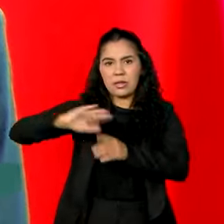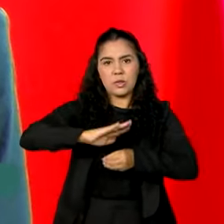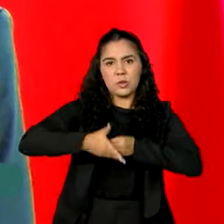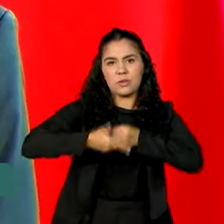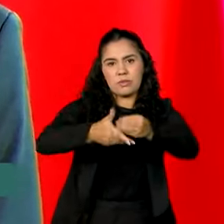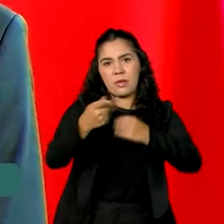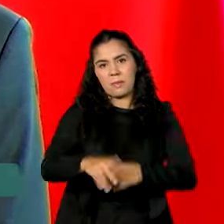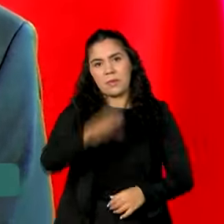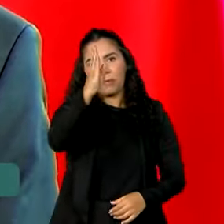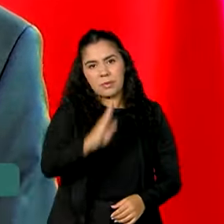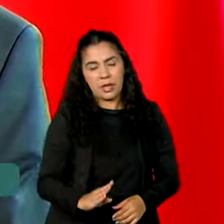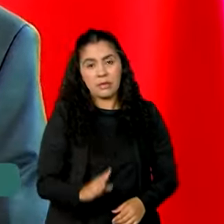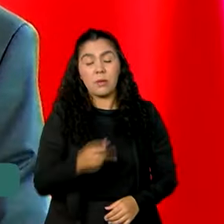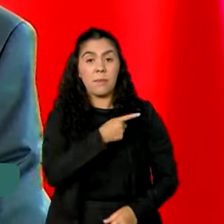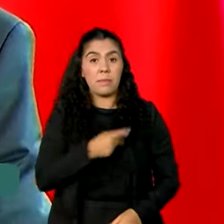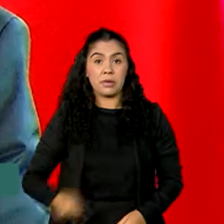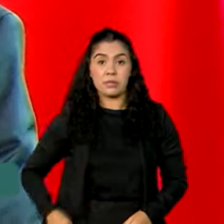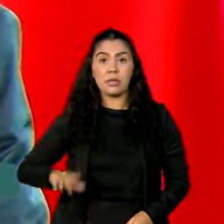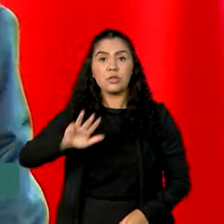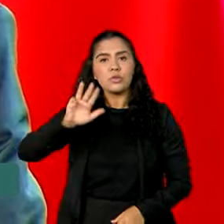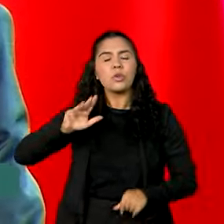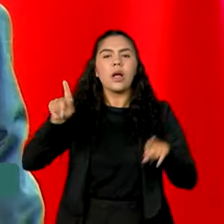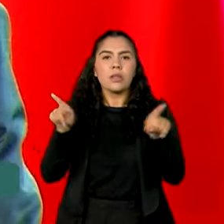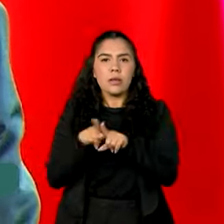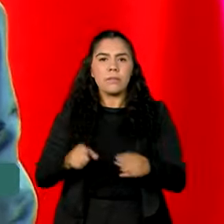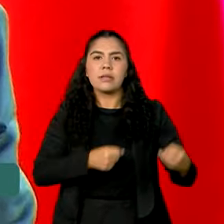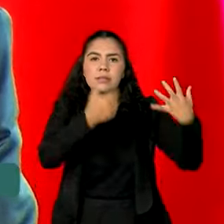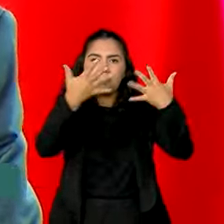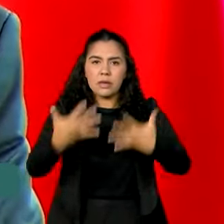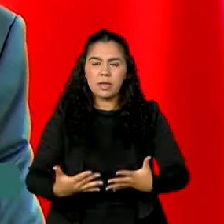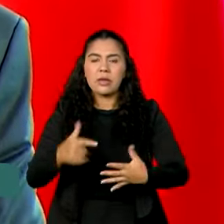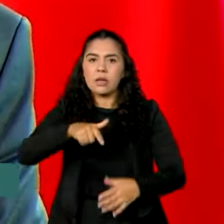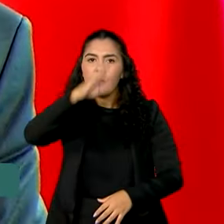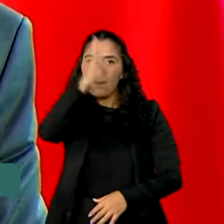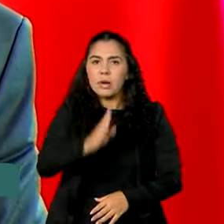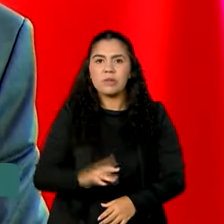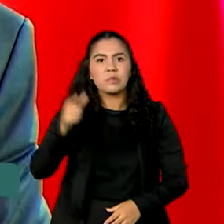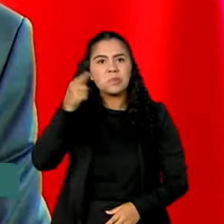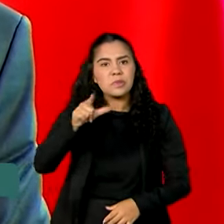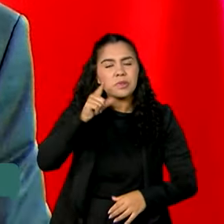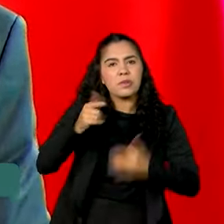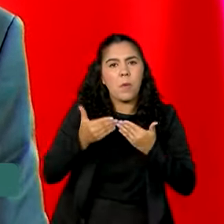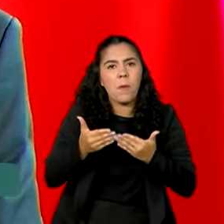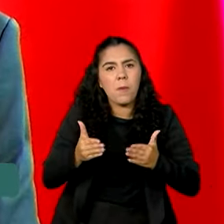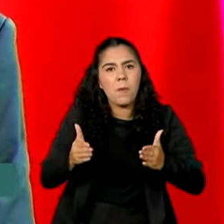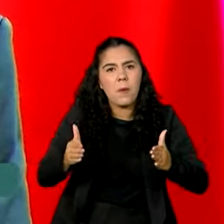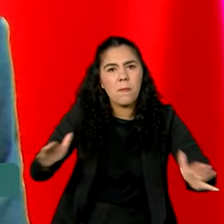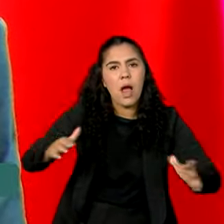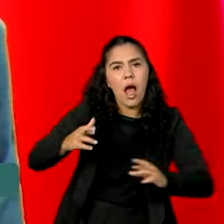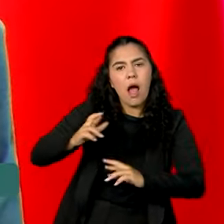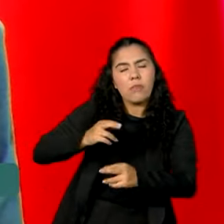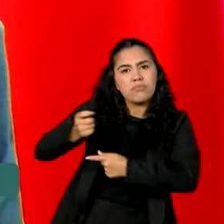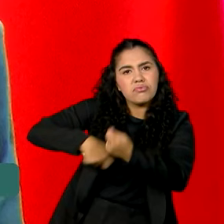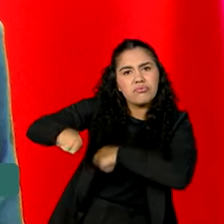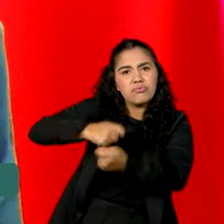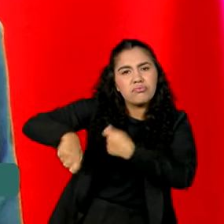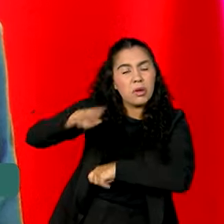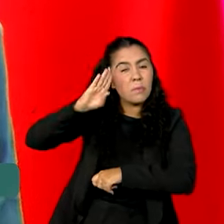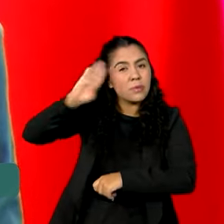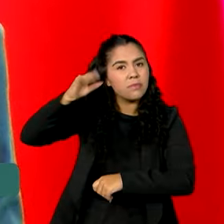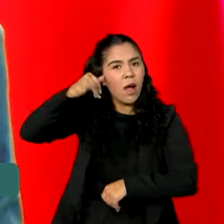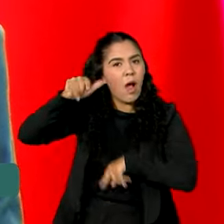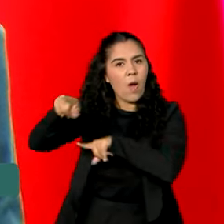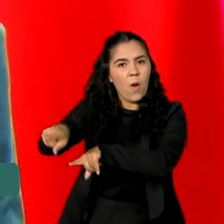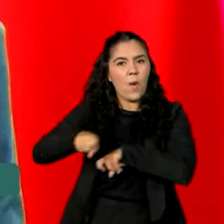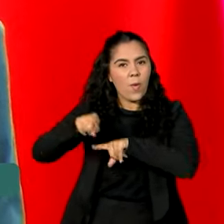Lula também ressaltou que o Brasil tem ampliado sua presença econômica na China, com destaque para o agronegócio e